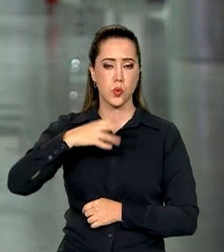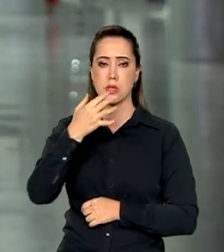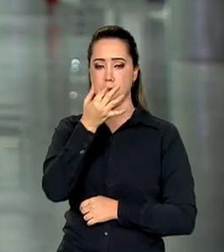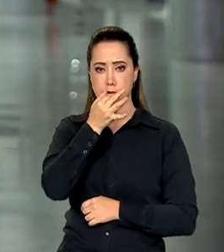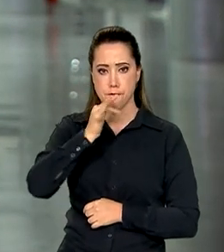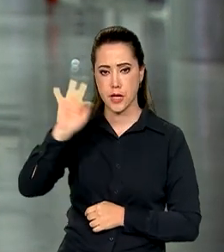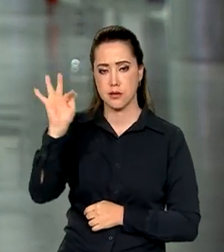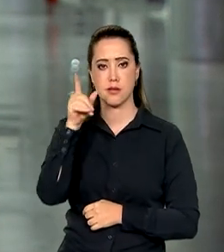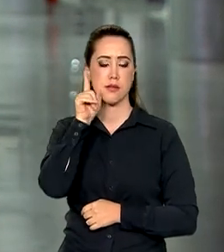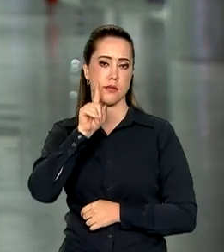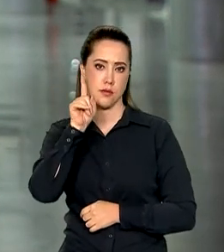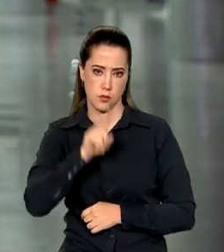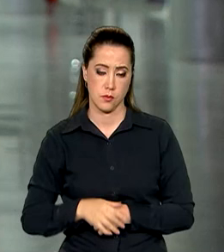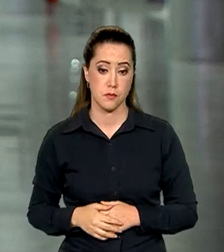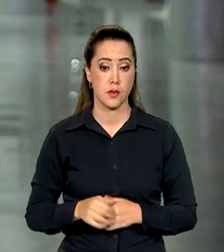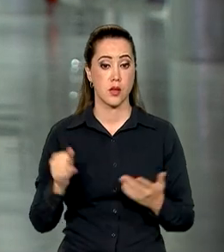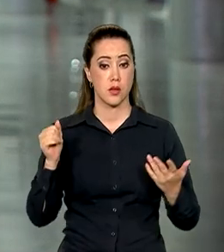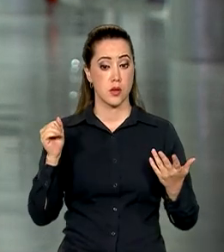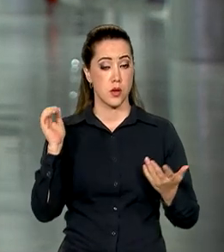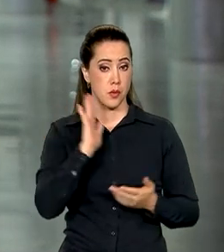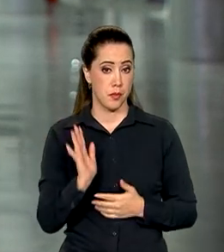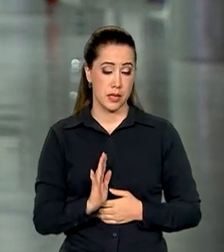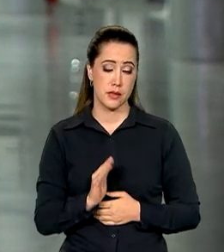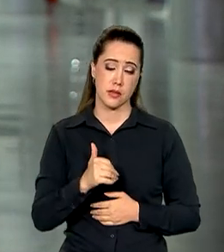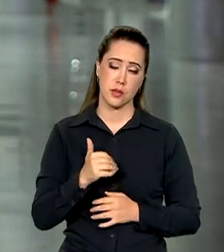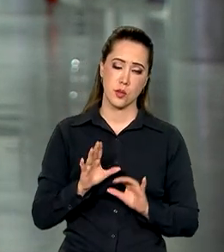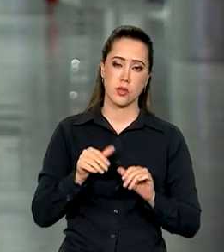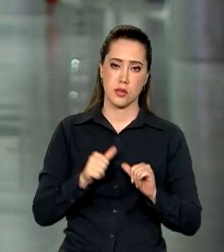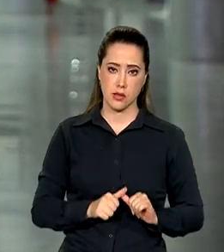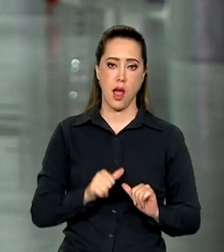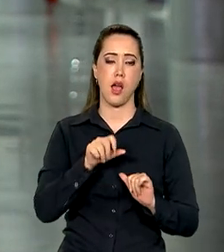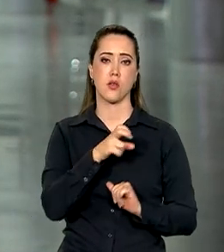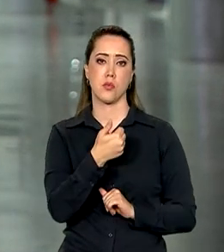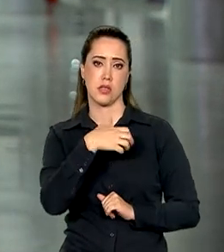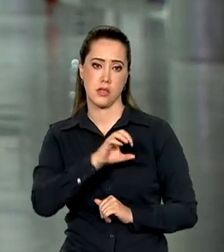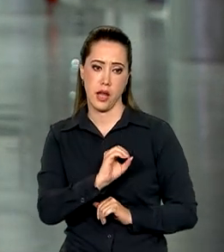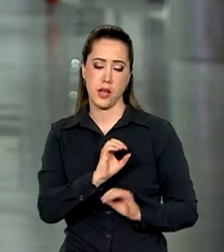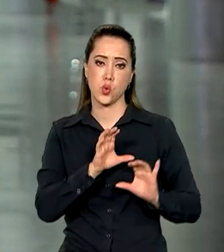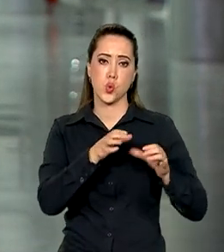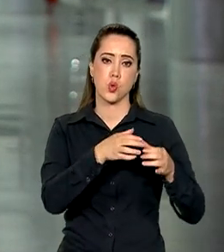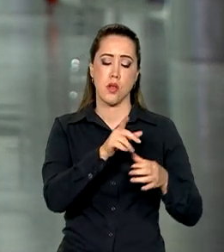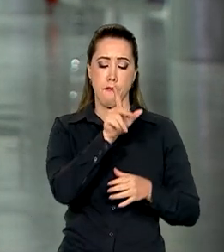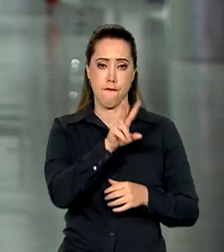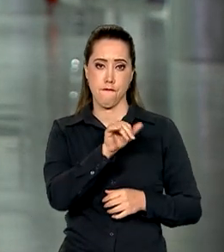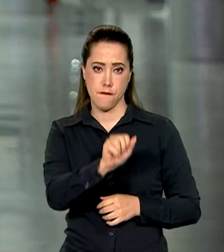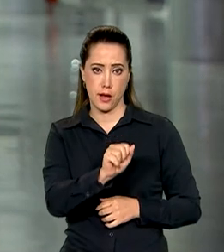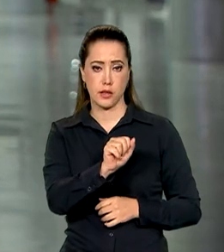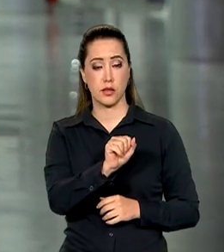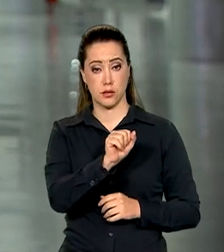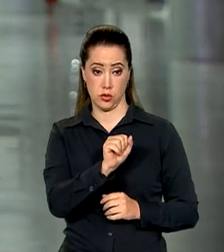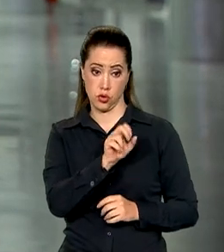presidência rotativa este mês e ocupa uma das 10 vagas do Conselho para membros não permanentes e vem